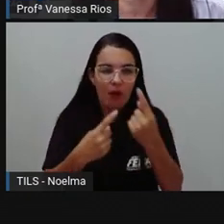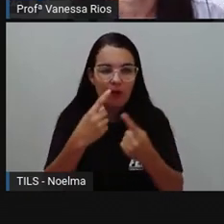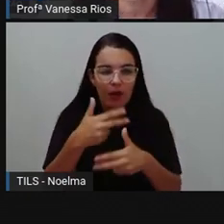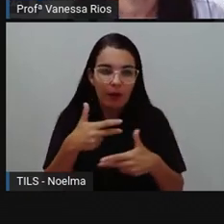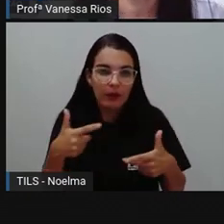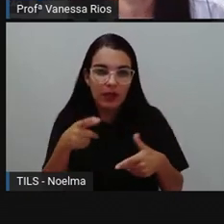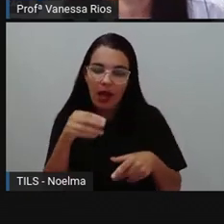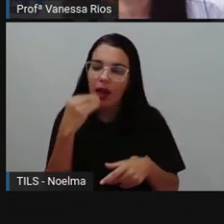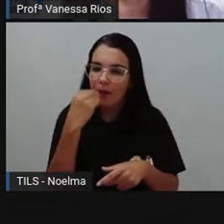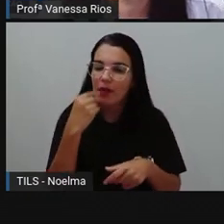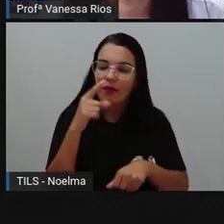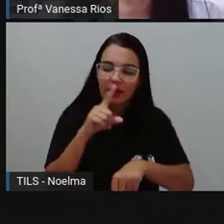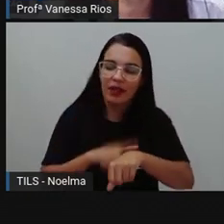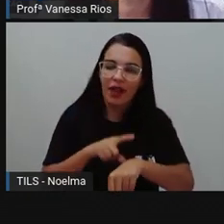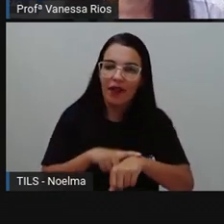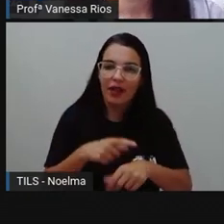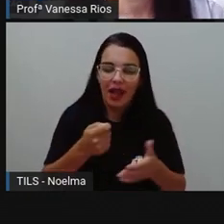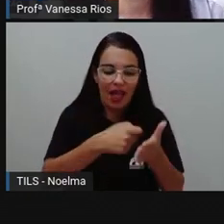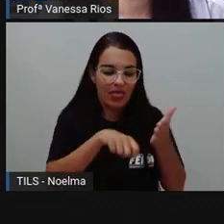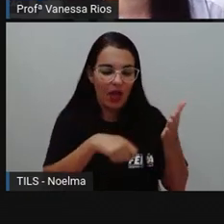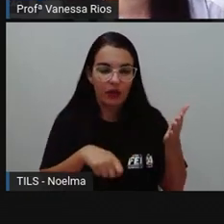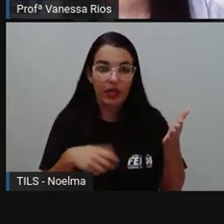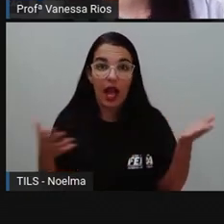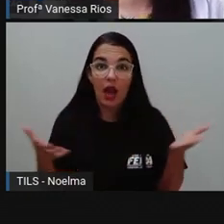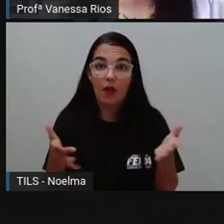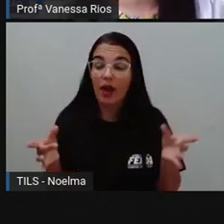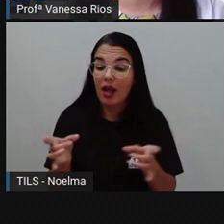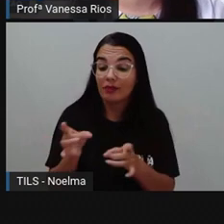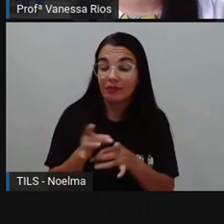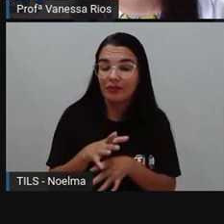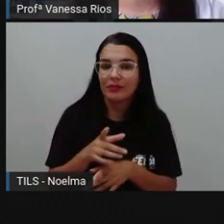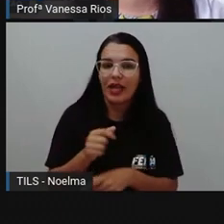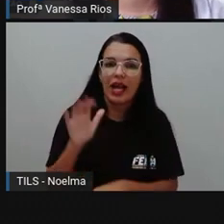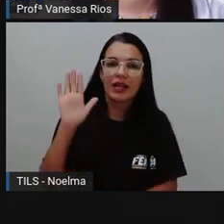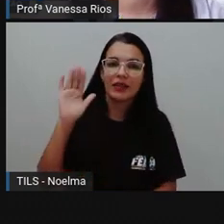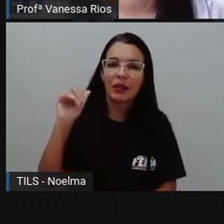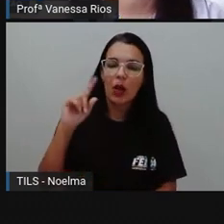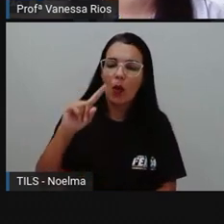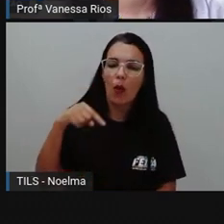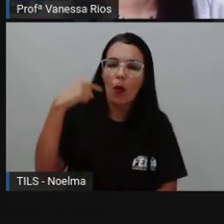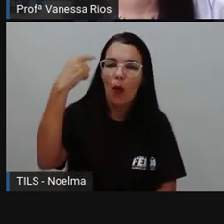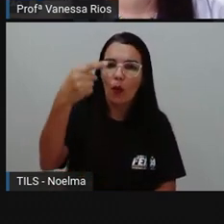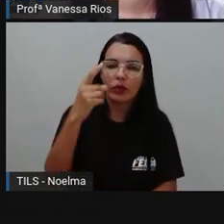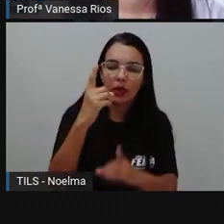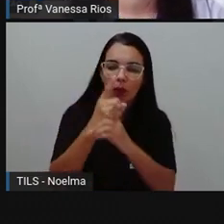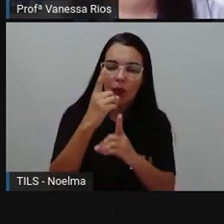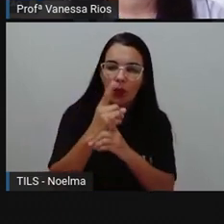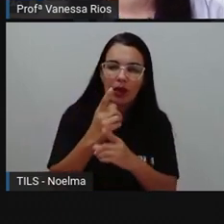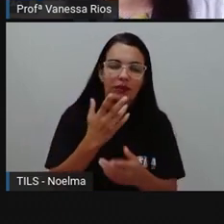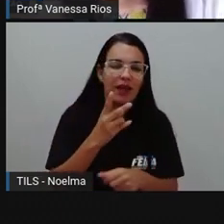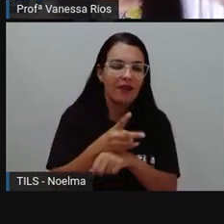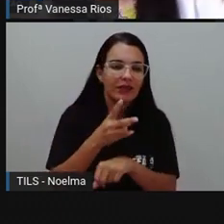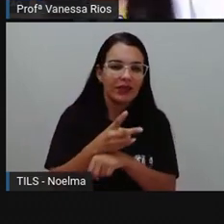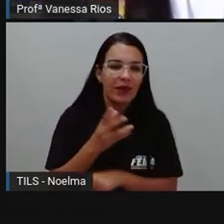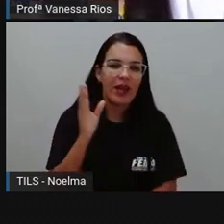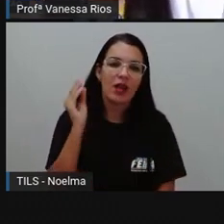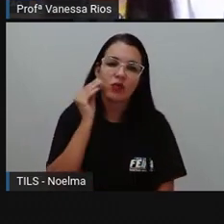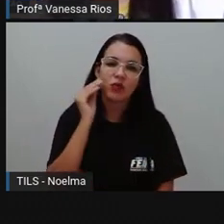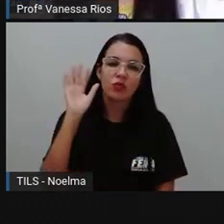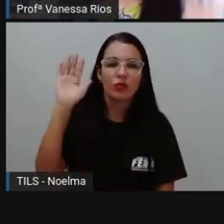aproveita agora e anota, tá gente? Tá bom? E a gente se encontra, turma, aí num próximo momento, numa próxima videoaula, ó.